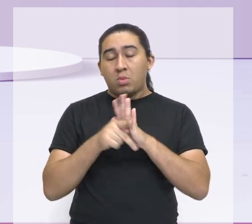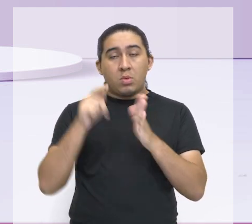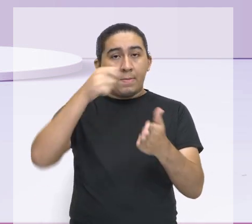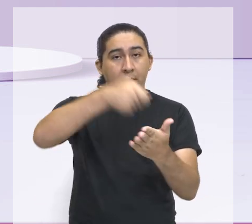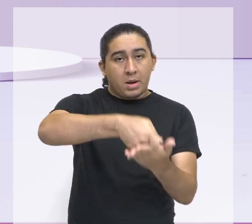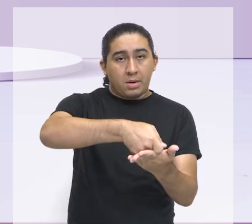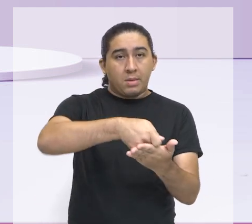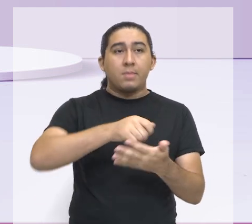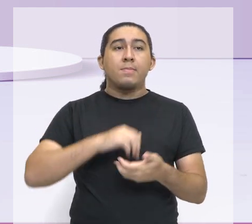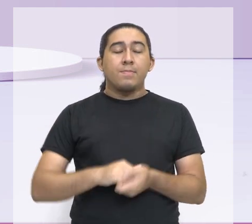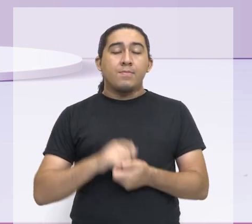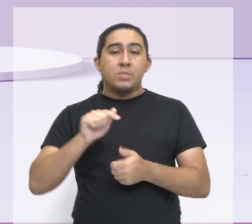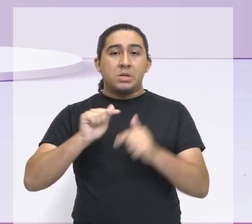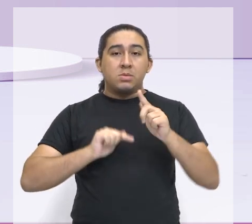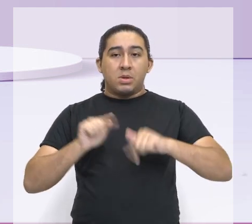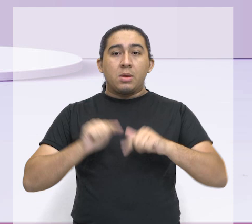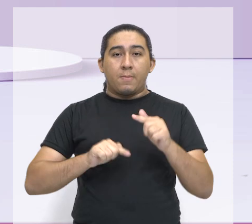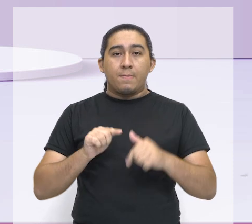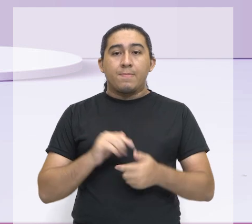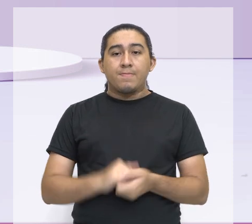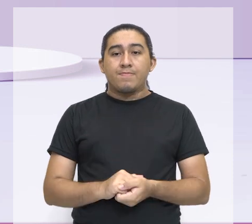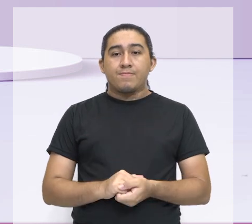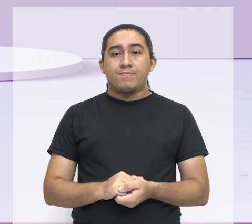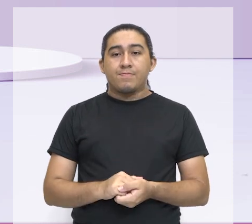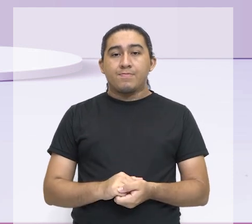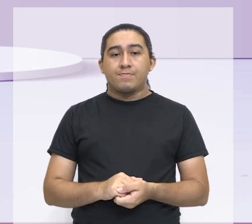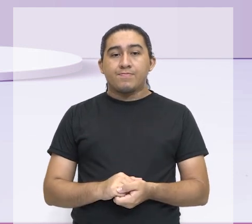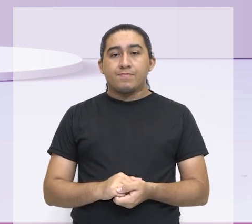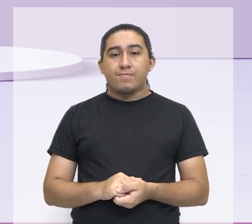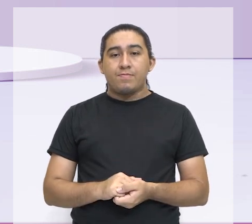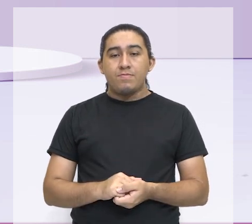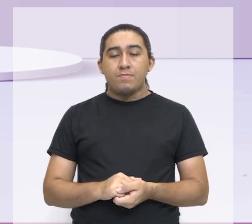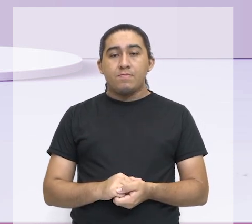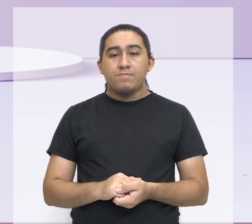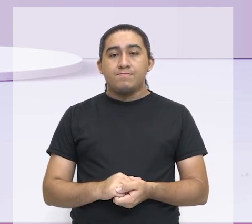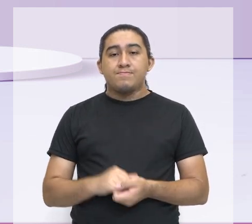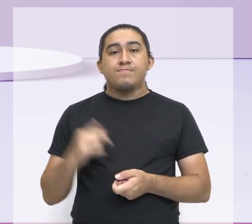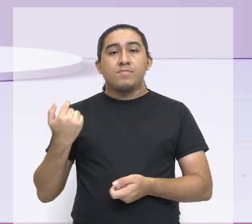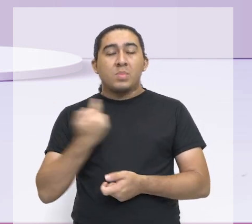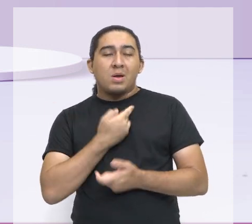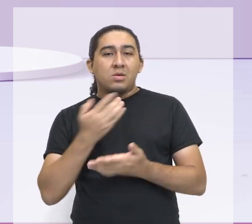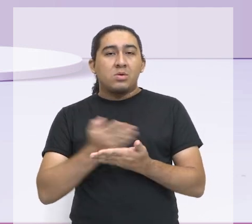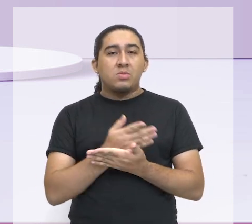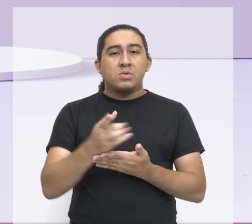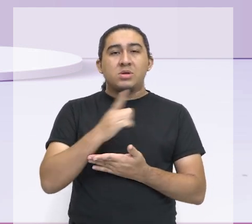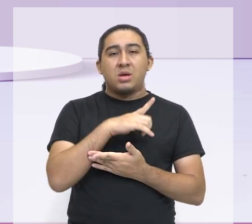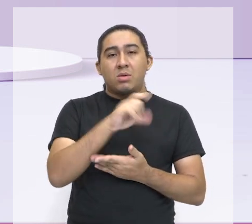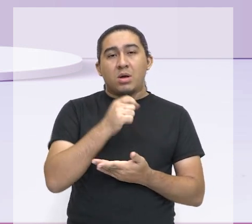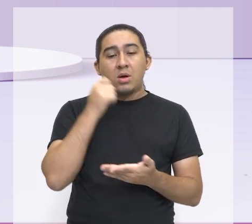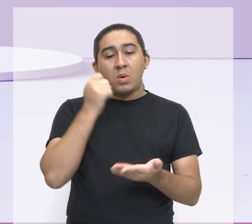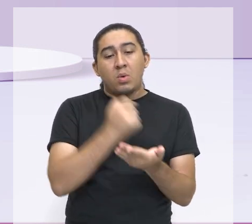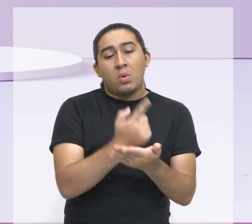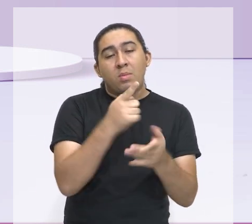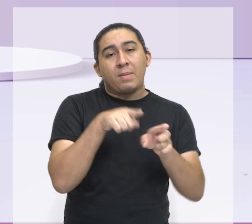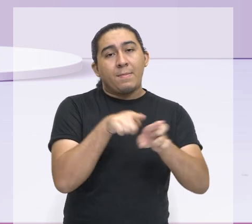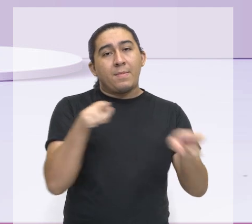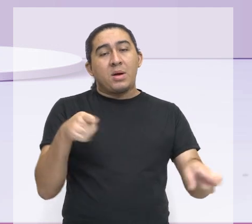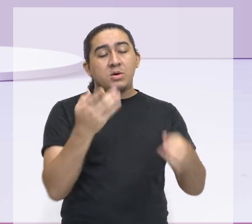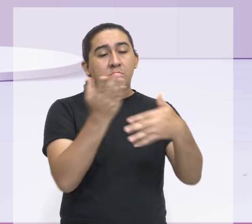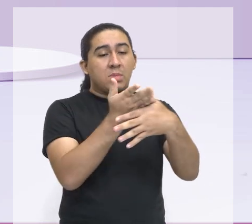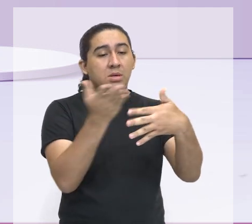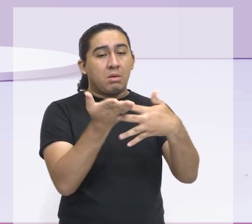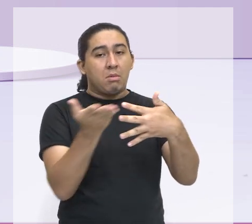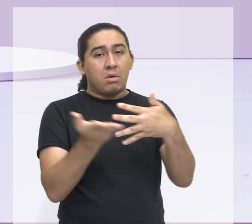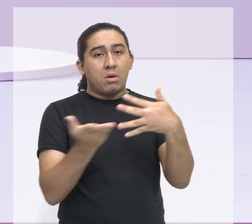nesse material. Normalmente, nós parcelamos, nós entramos ali para ter um